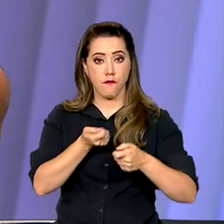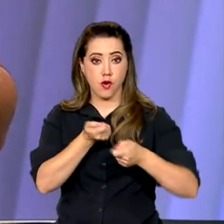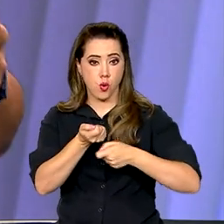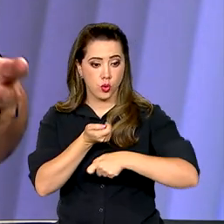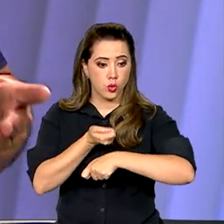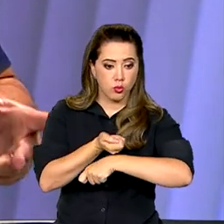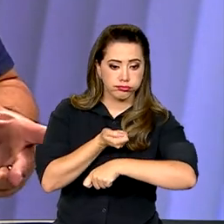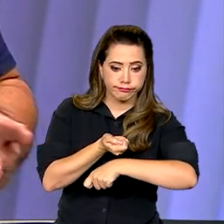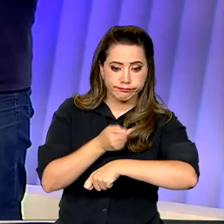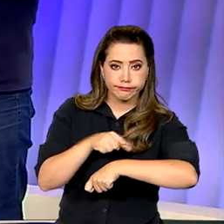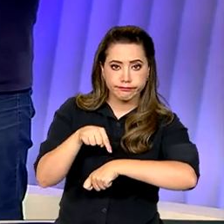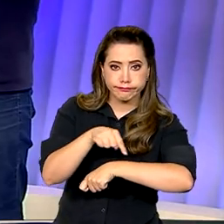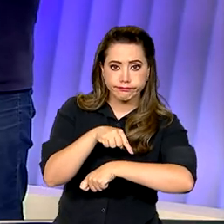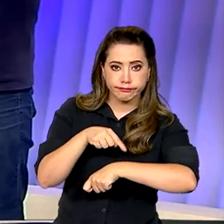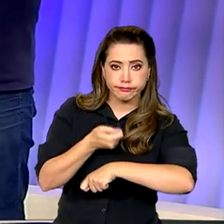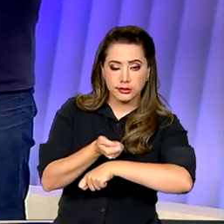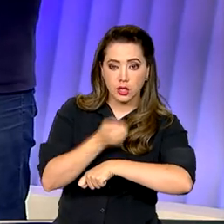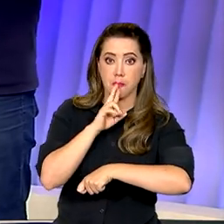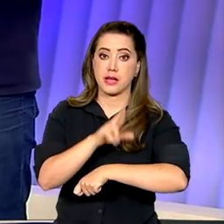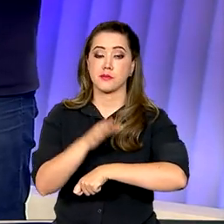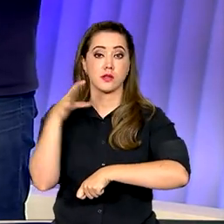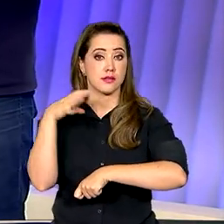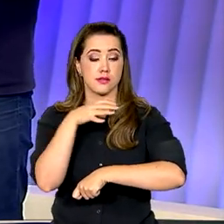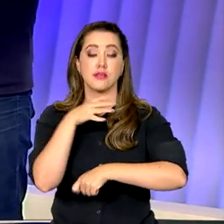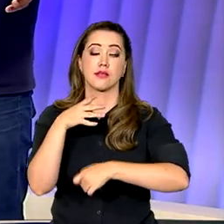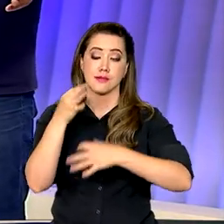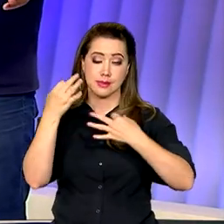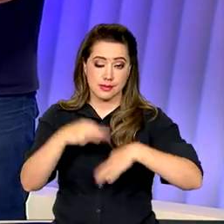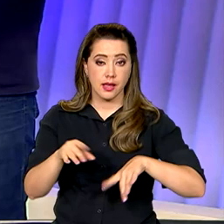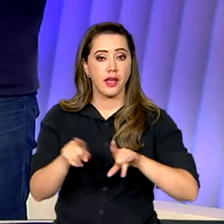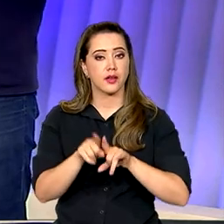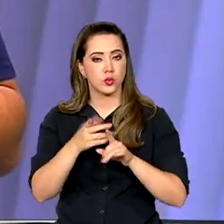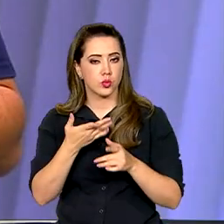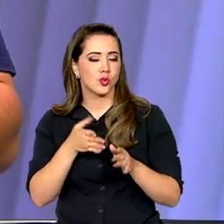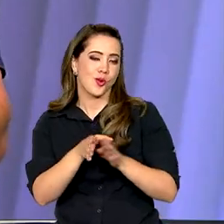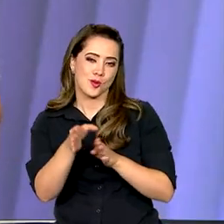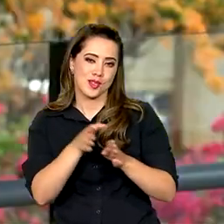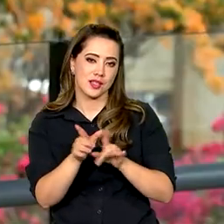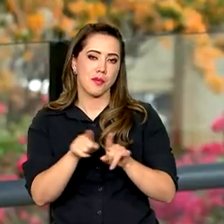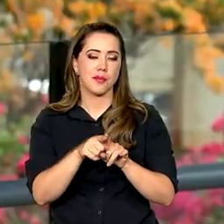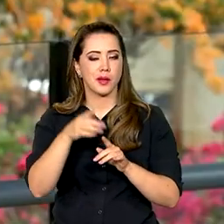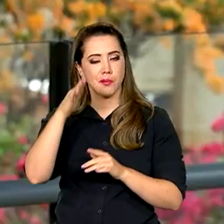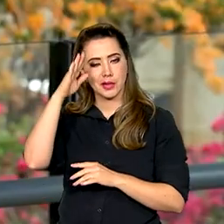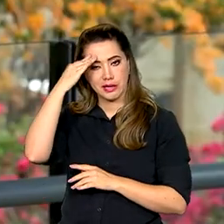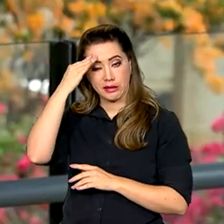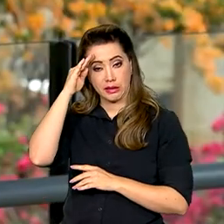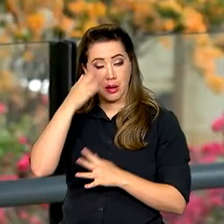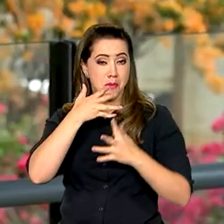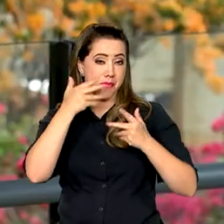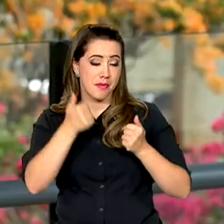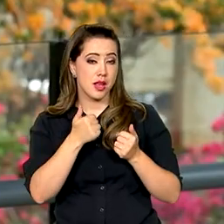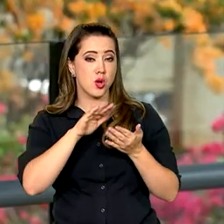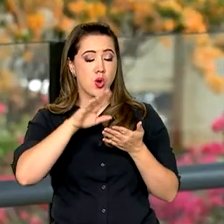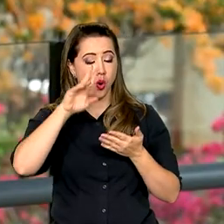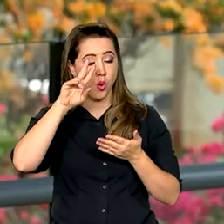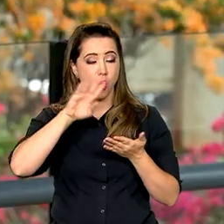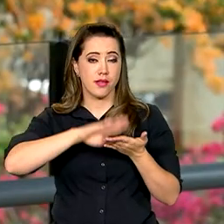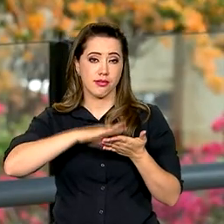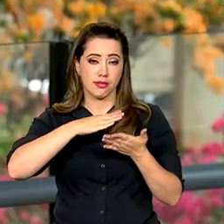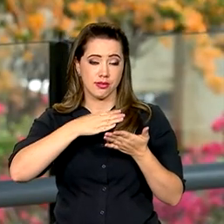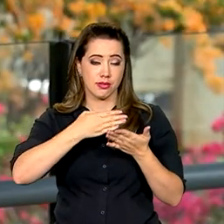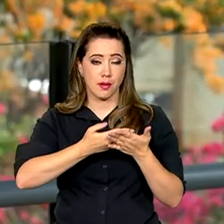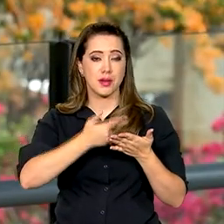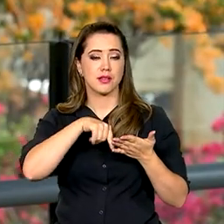para responder às questões e dicas para ajudar os estudantes com interpretação de texto. O Esquenta Enem também contará com a